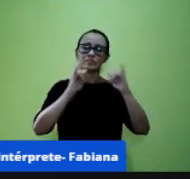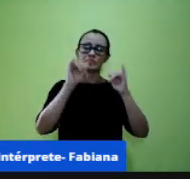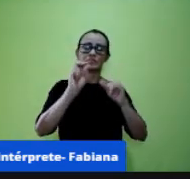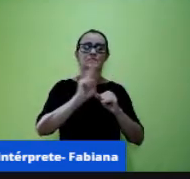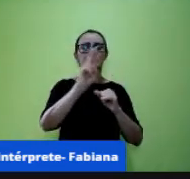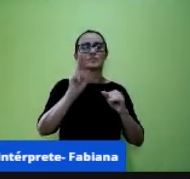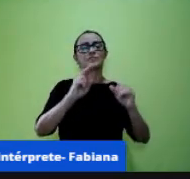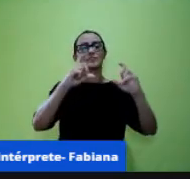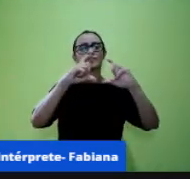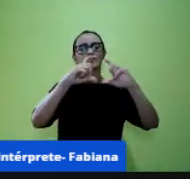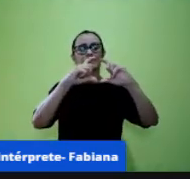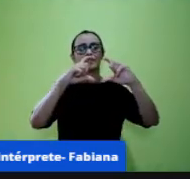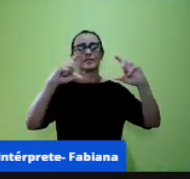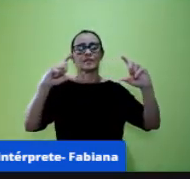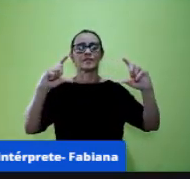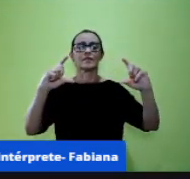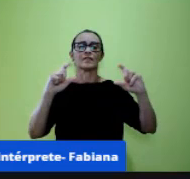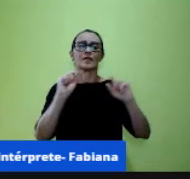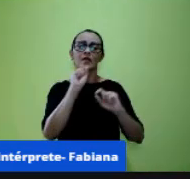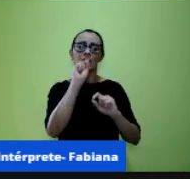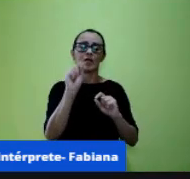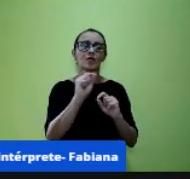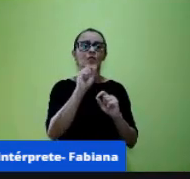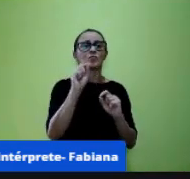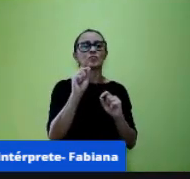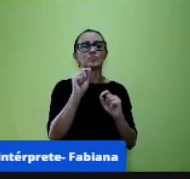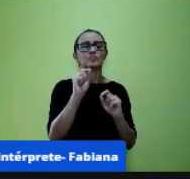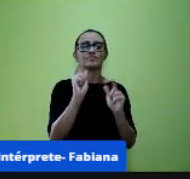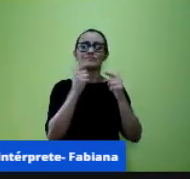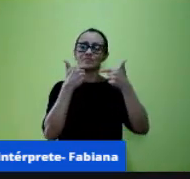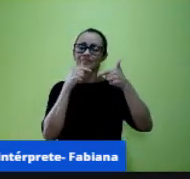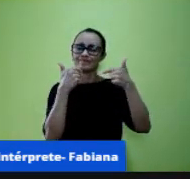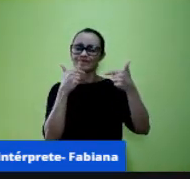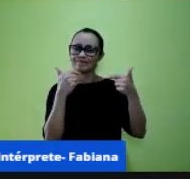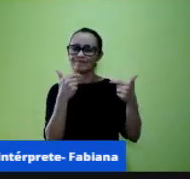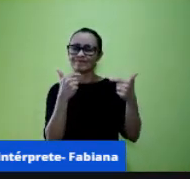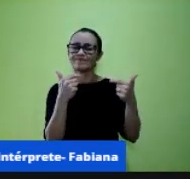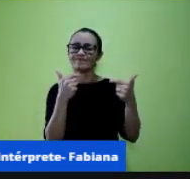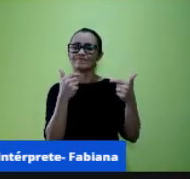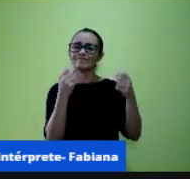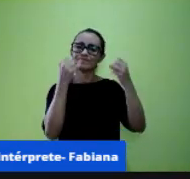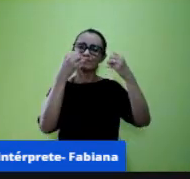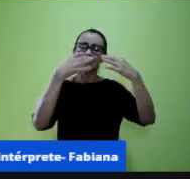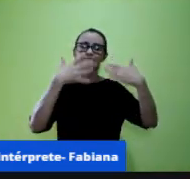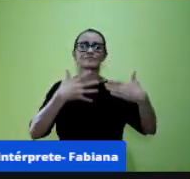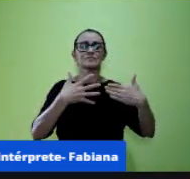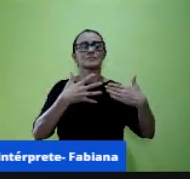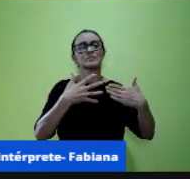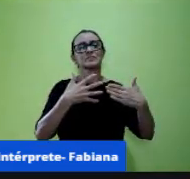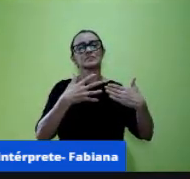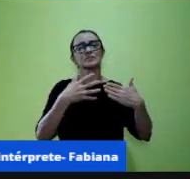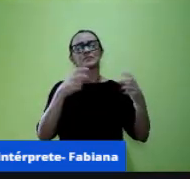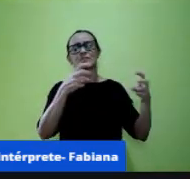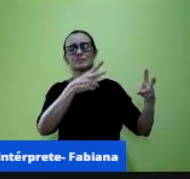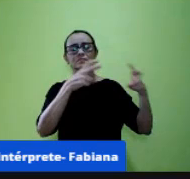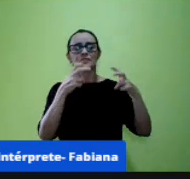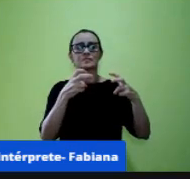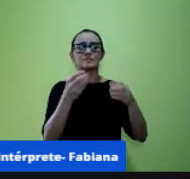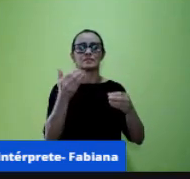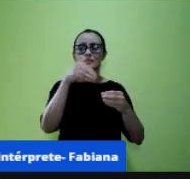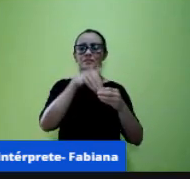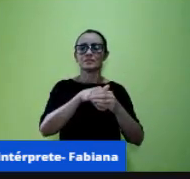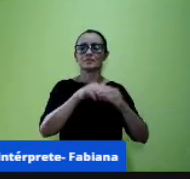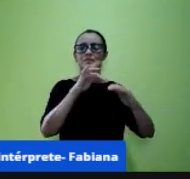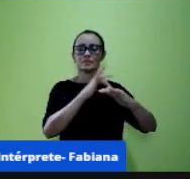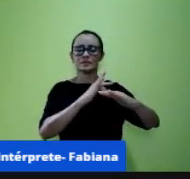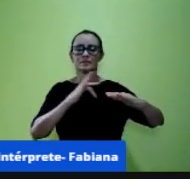é o cômico do outro lado porque a gente vê nas redes sociais as pessoas